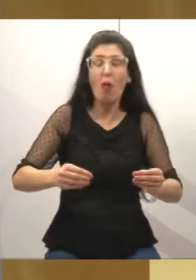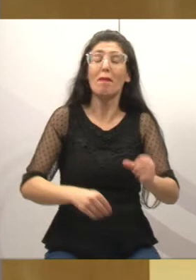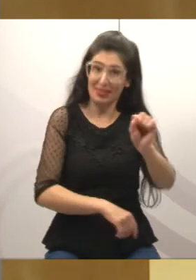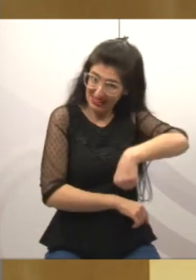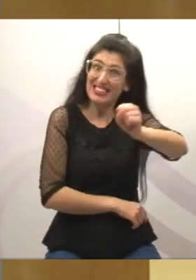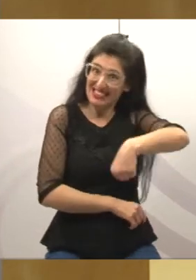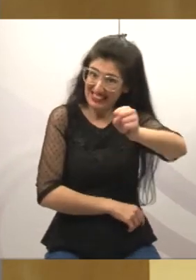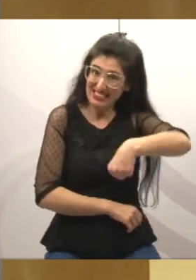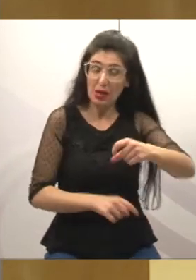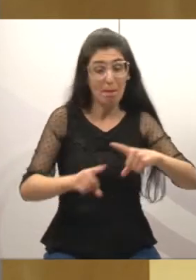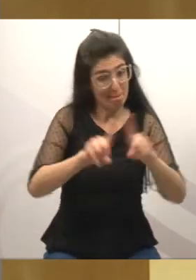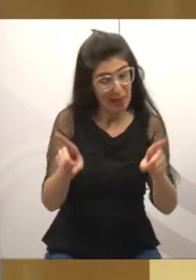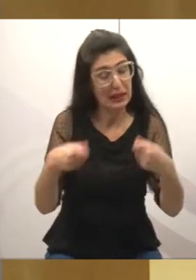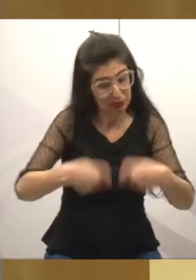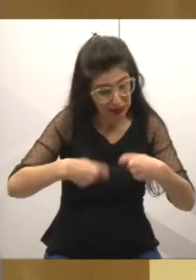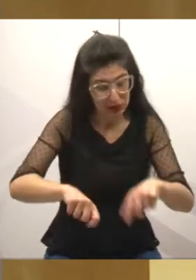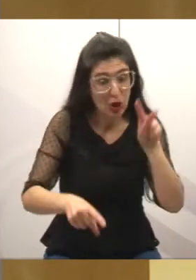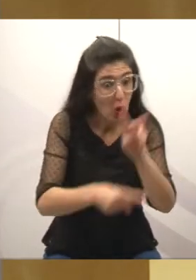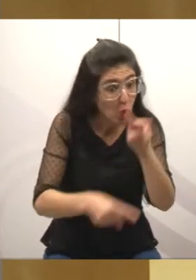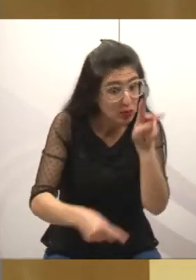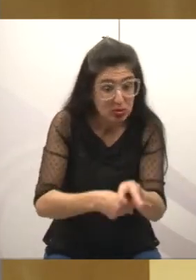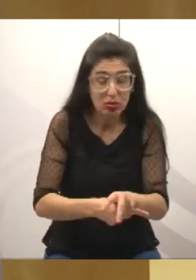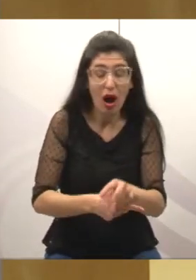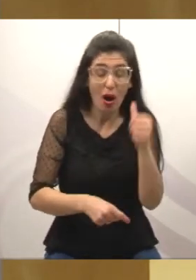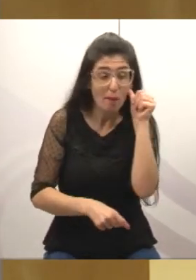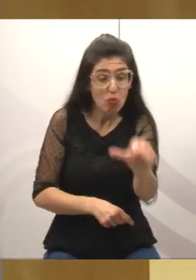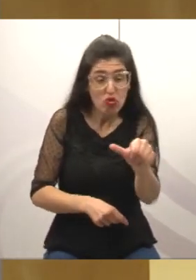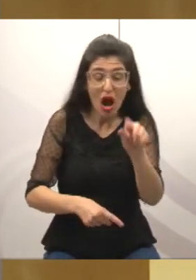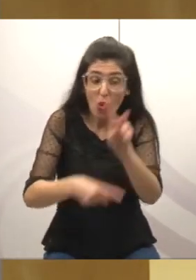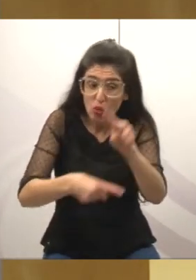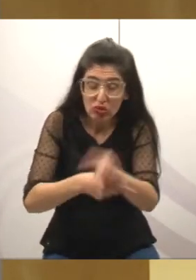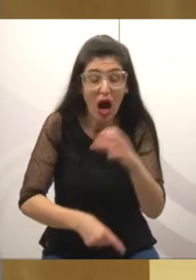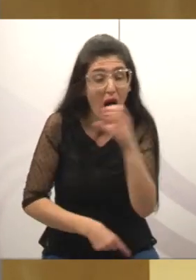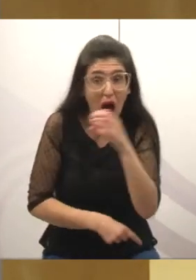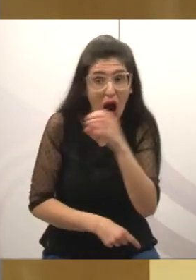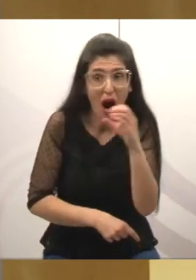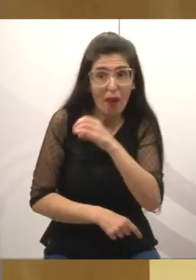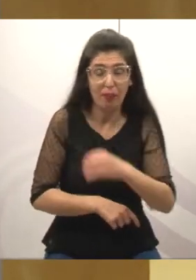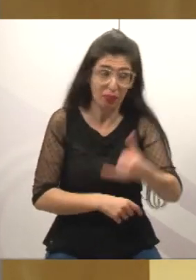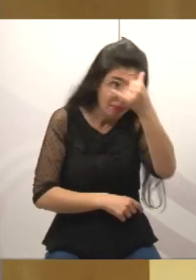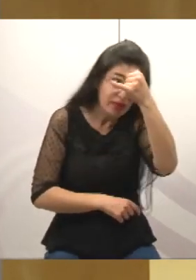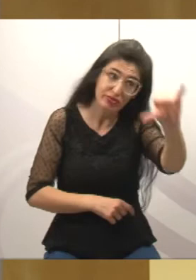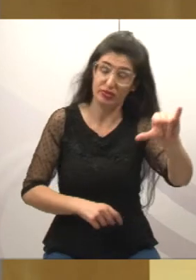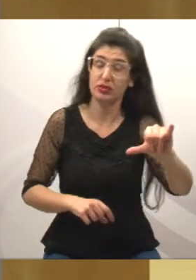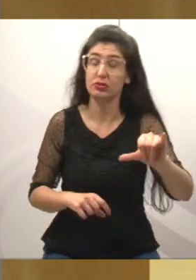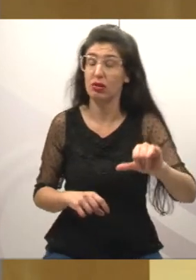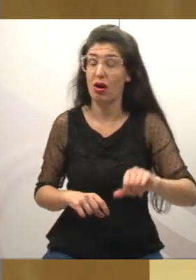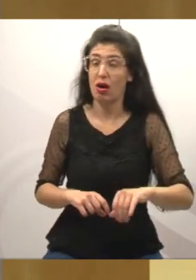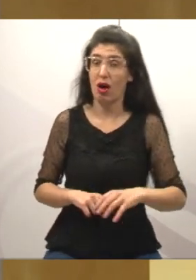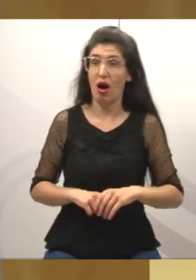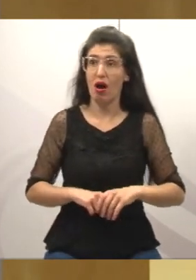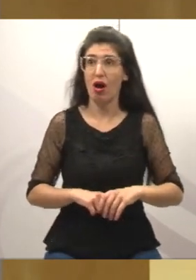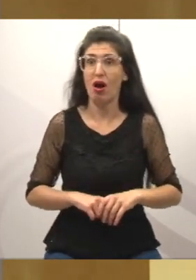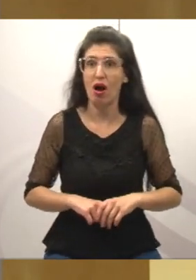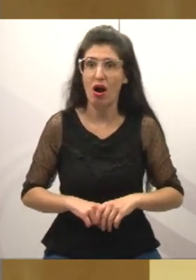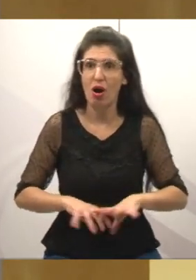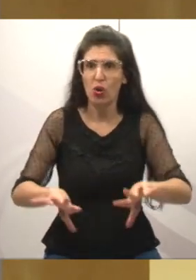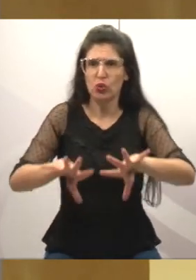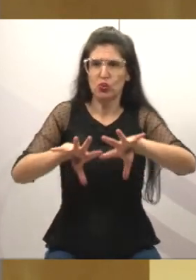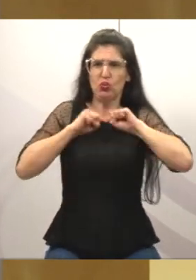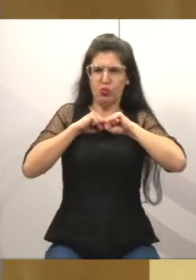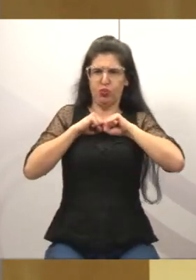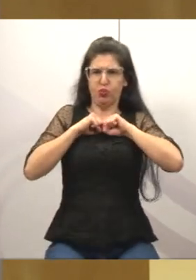a fazer essa política tão importante na prevenção do câncer de mama. E é verdade que alguns